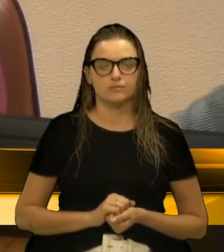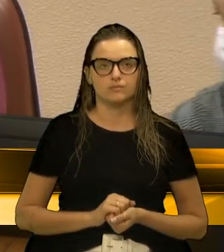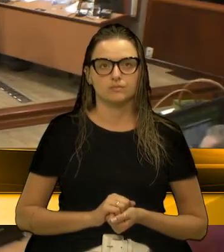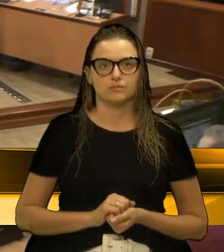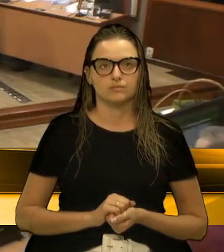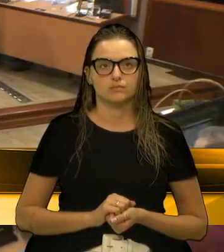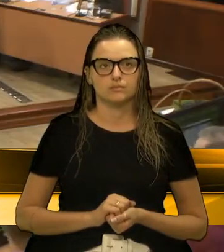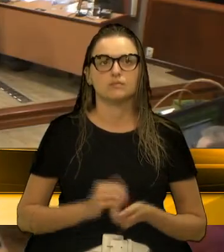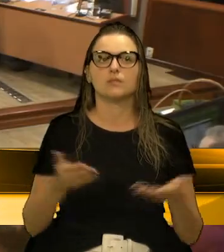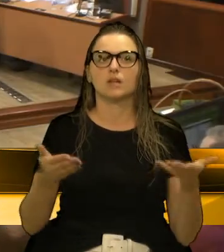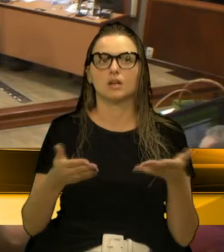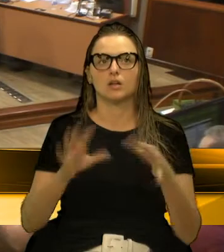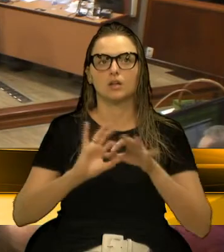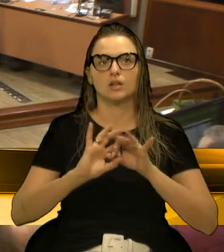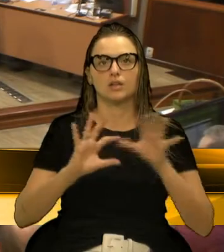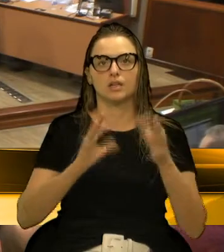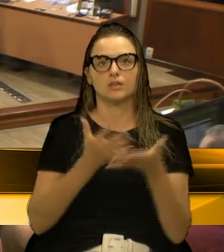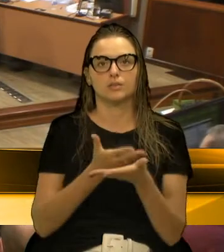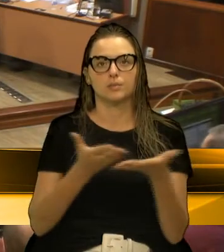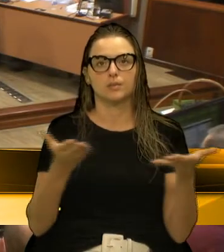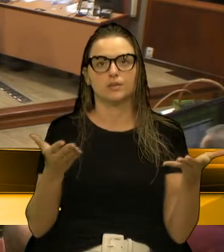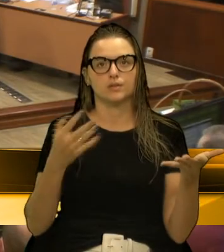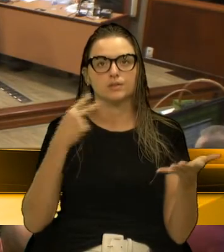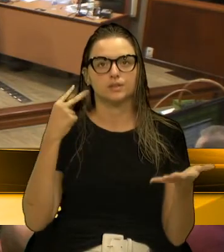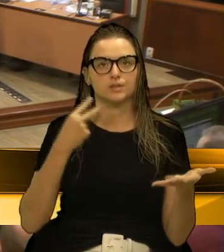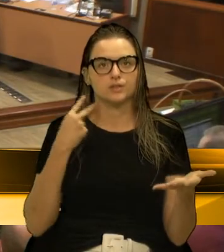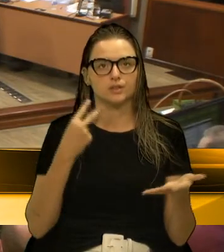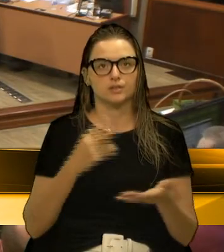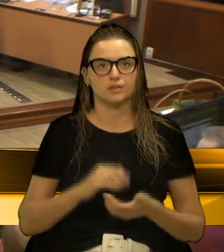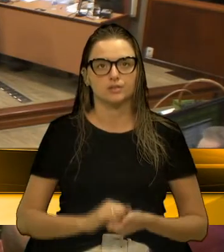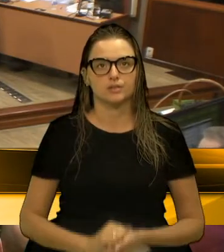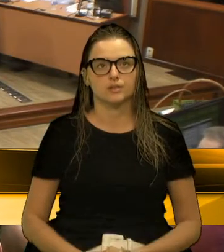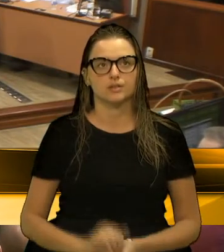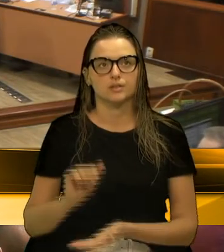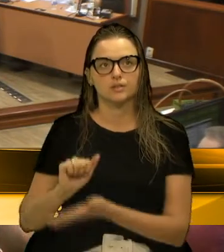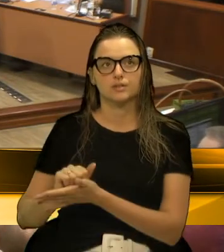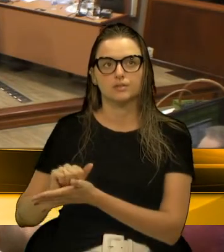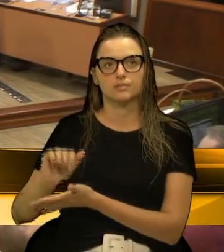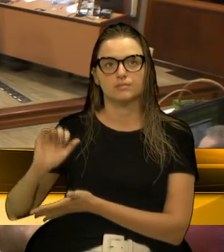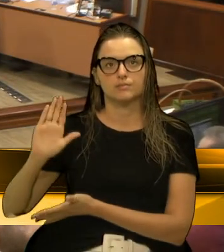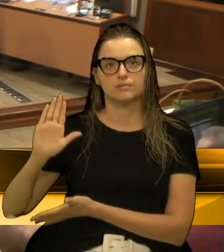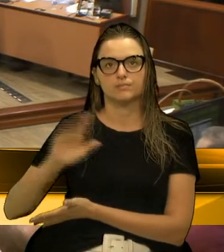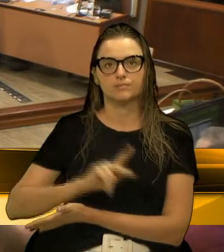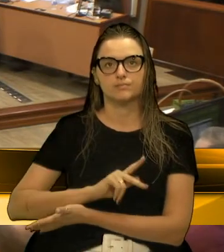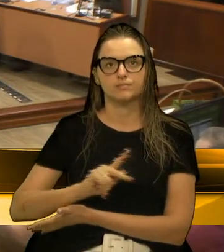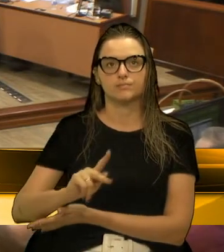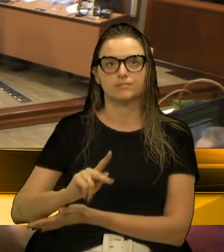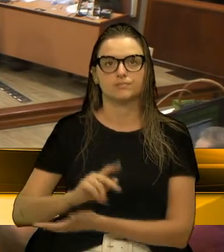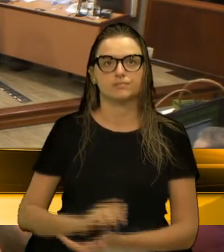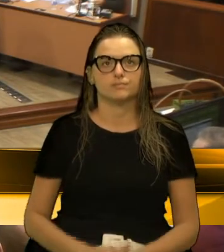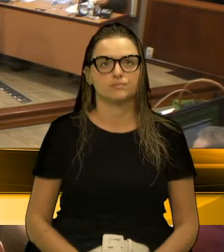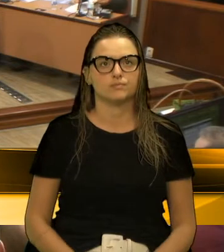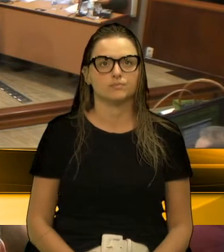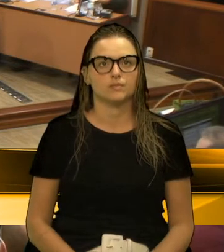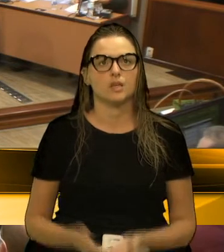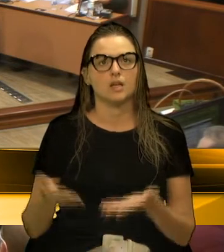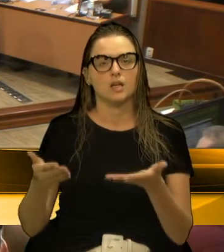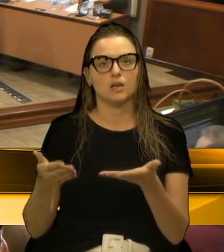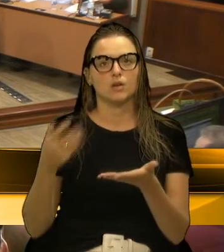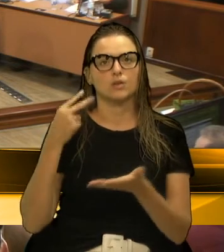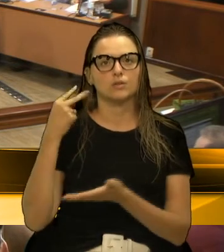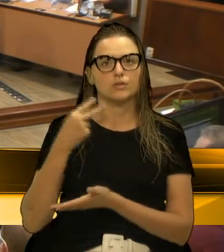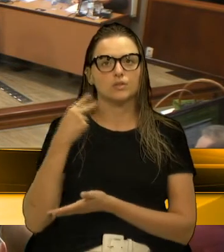A palavra está à disposição dos senhores vereadores. Peço a palavra, presidente. Com a palavra,